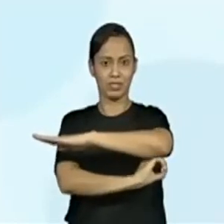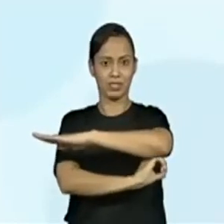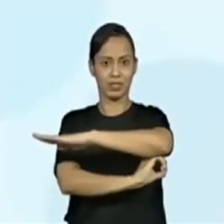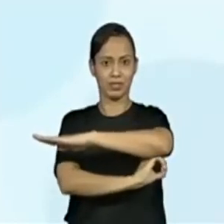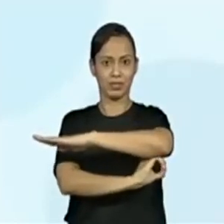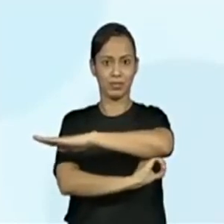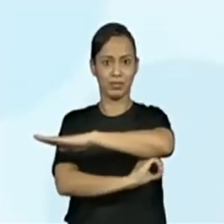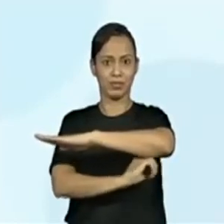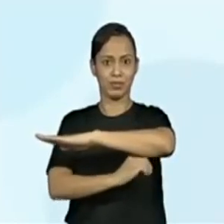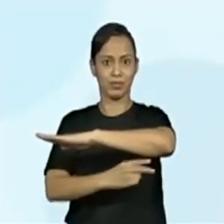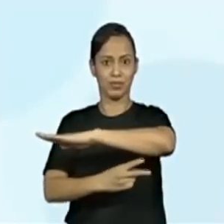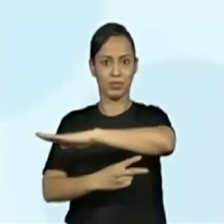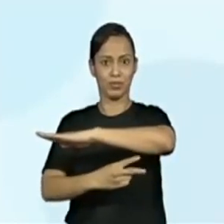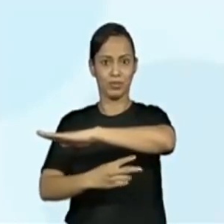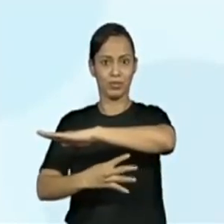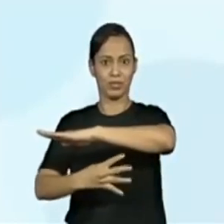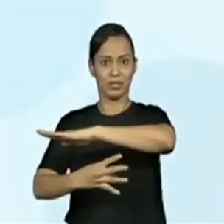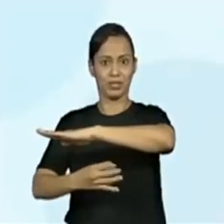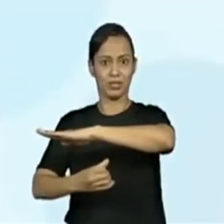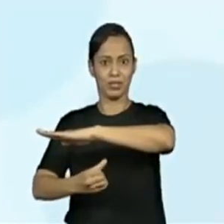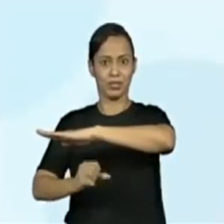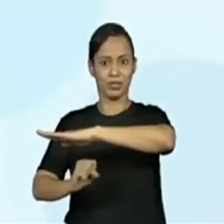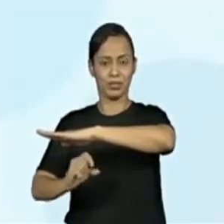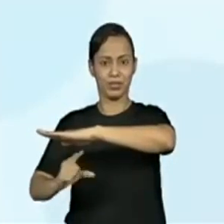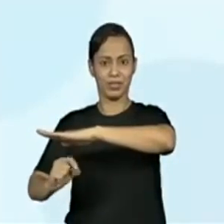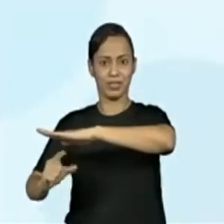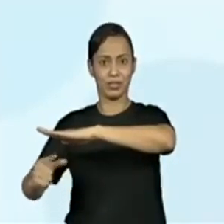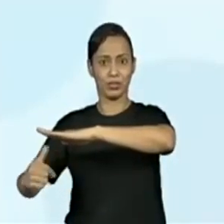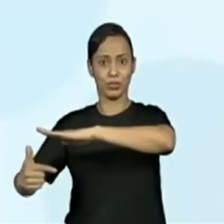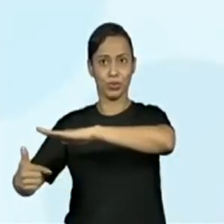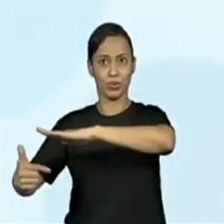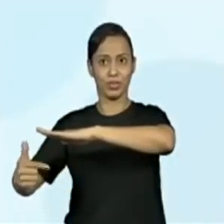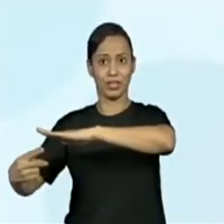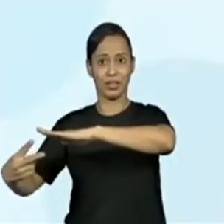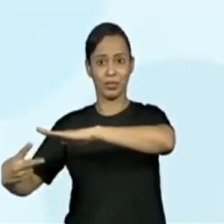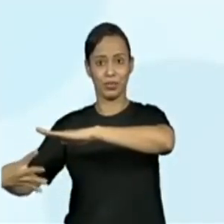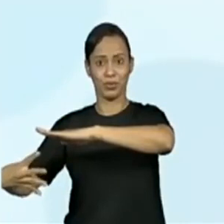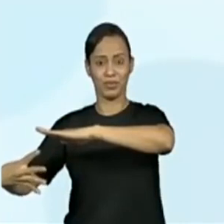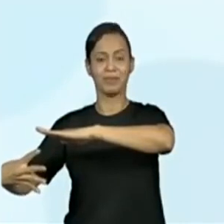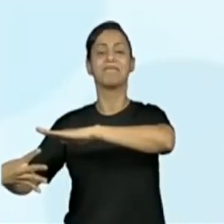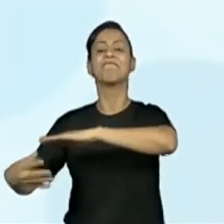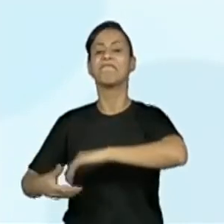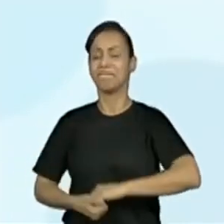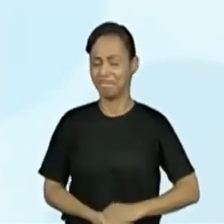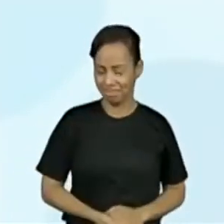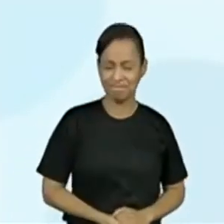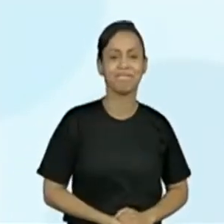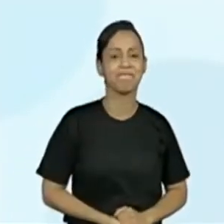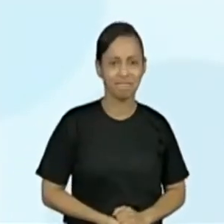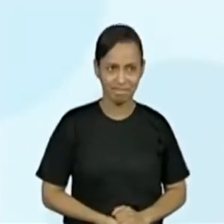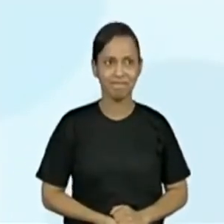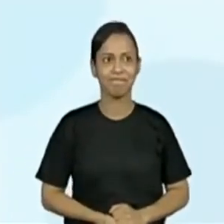no menor e vai para o número maior. A sequência é crescente. Exato.